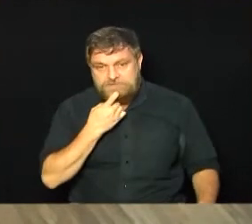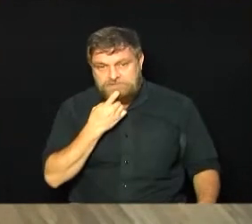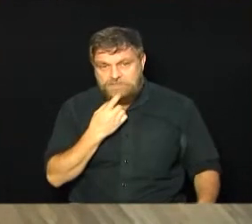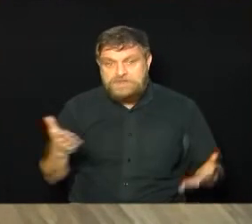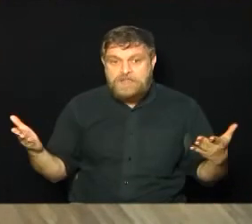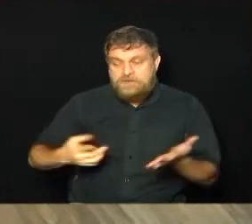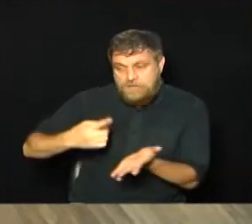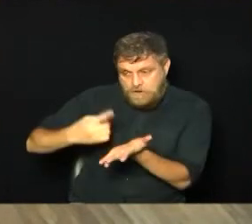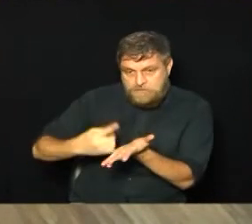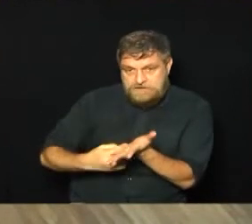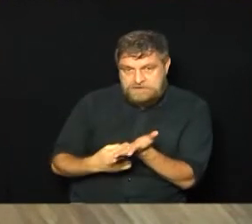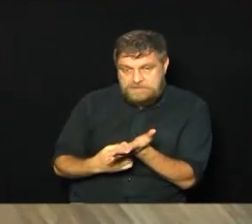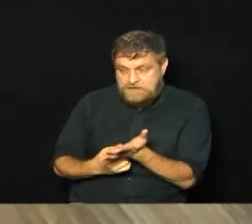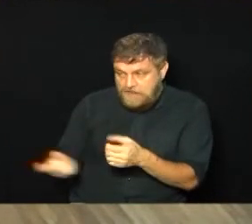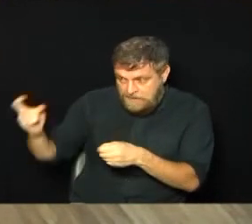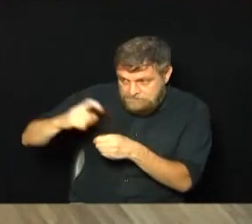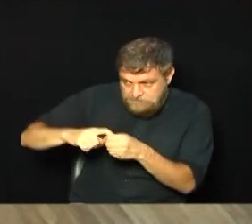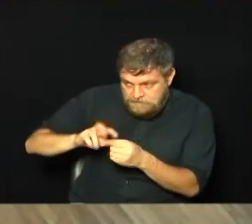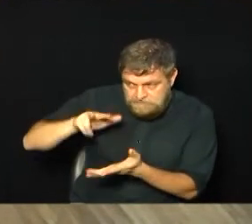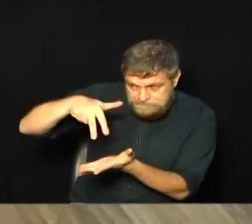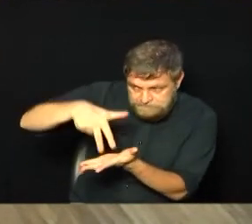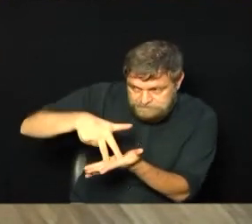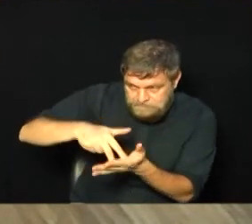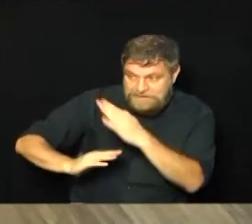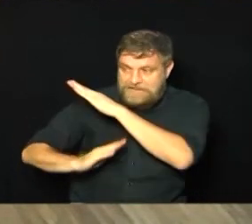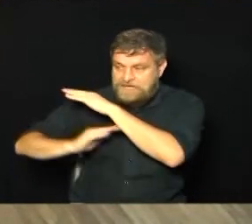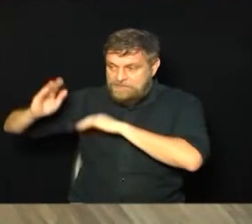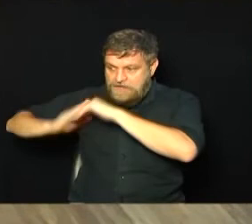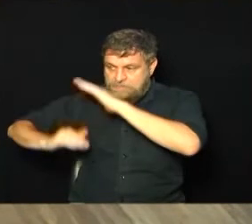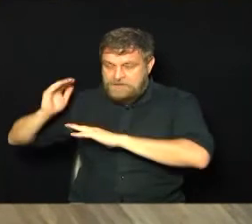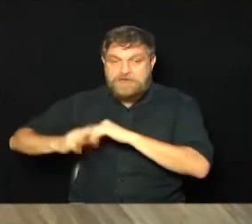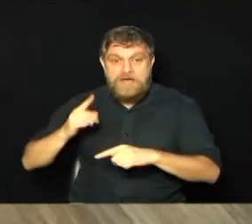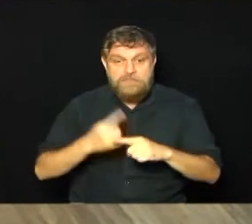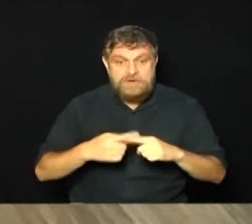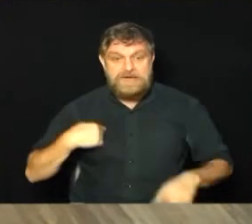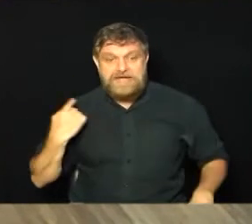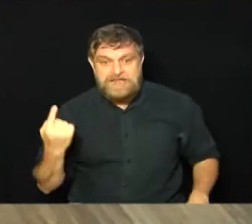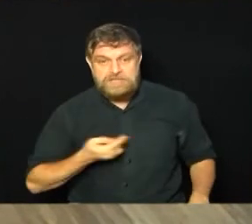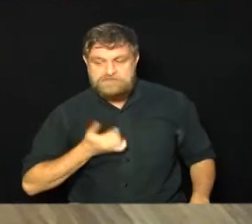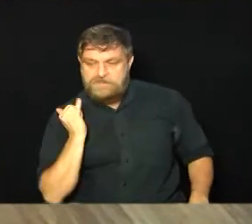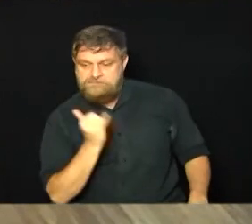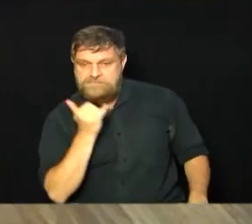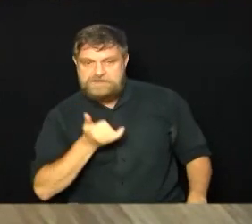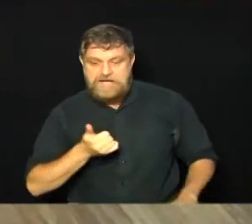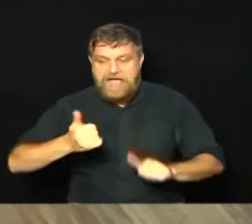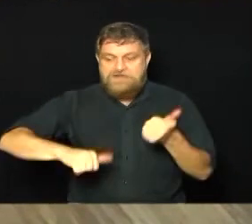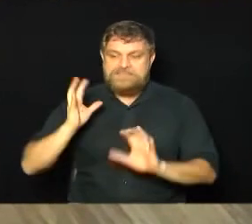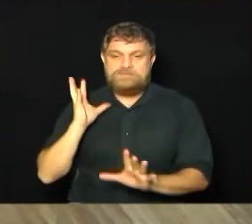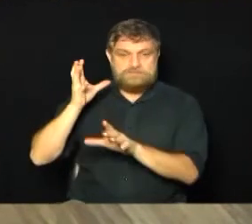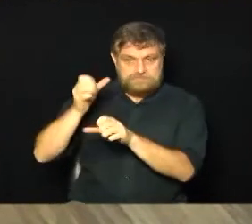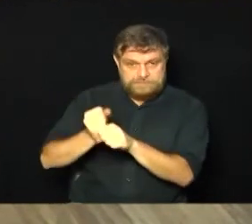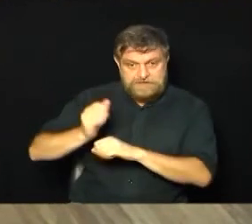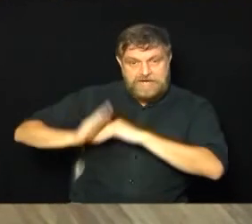Vamos fazer o seguinte, você volta daqui a pouco com as notícias do Legislativo, até porque a gente continua fazendo aquele balanço com os vereadores